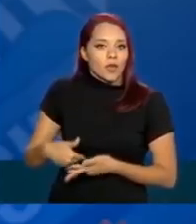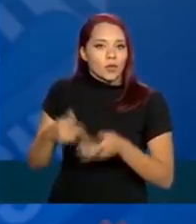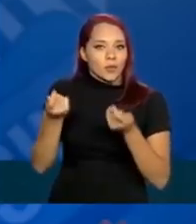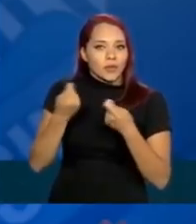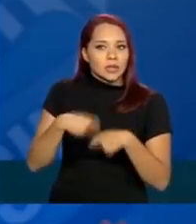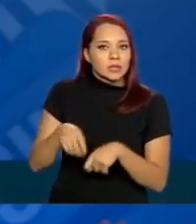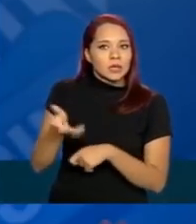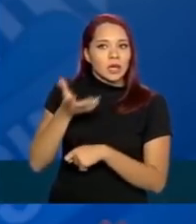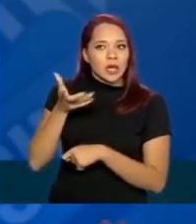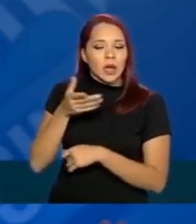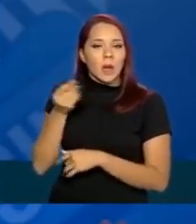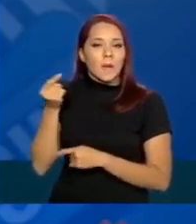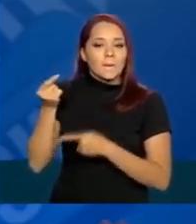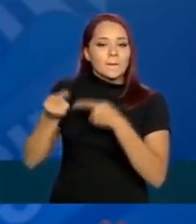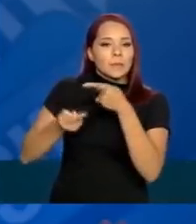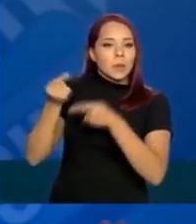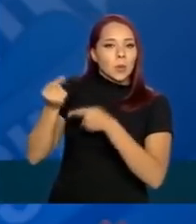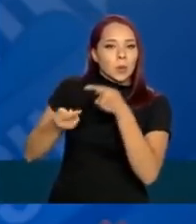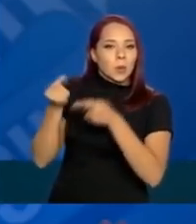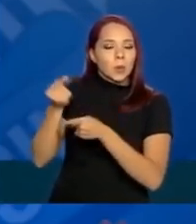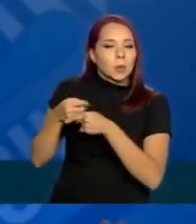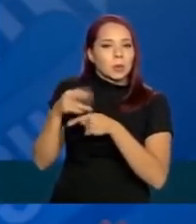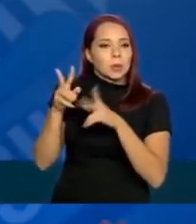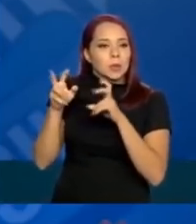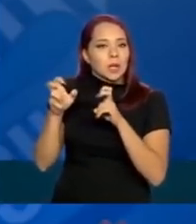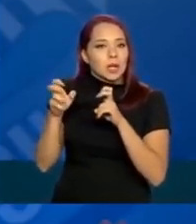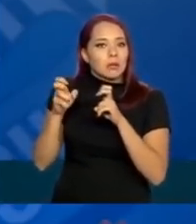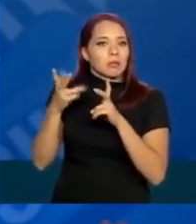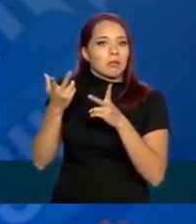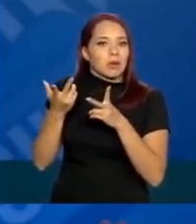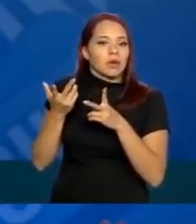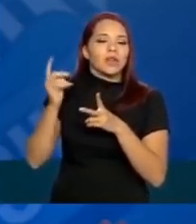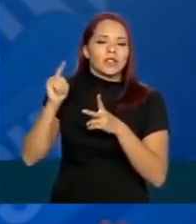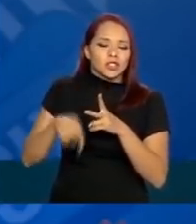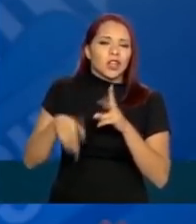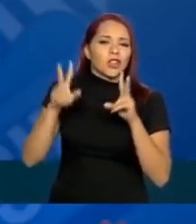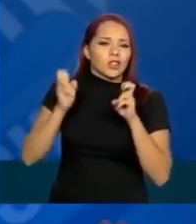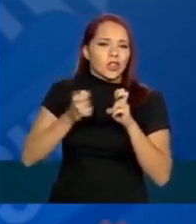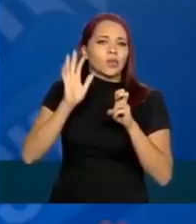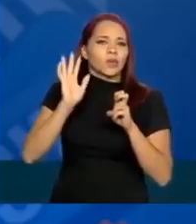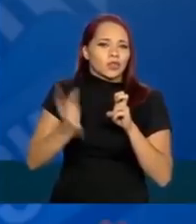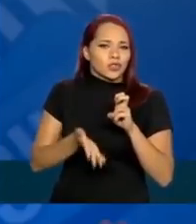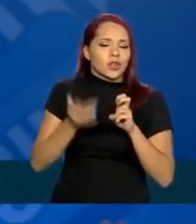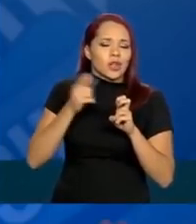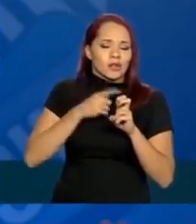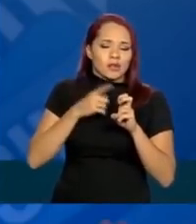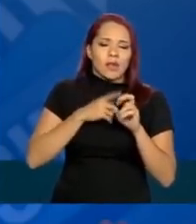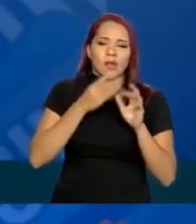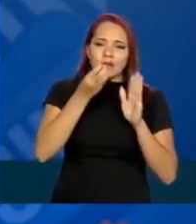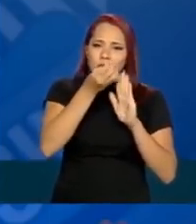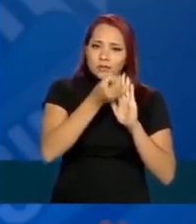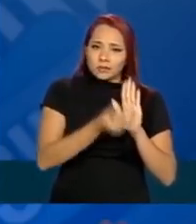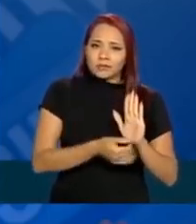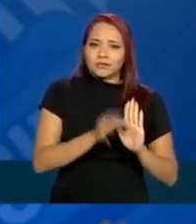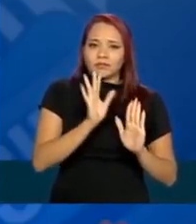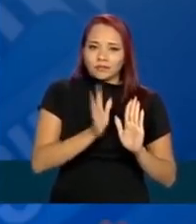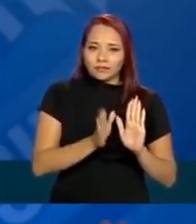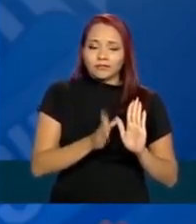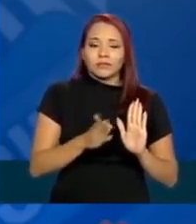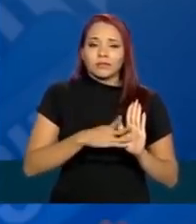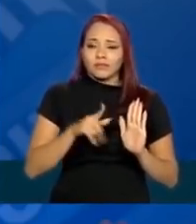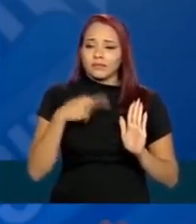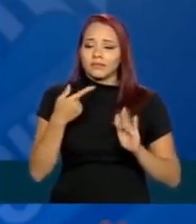precisa querer politizar esse assunto. Esse assunto já está devidamente colocado. Nós